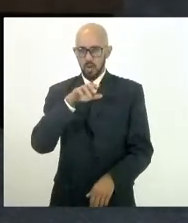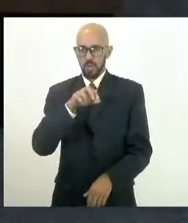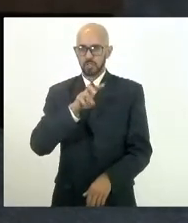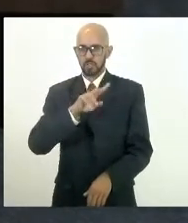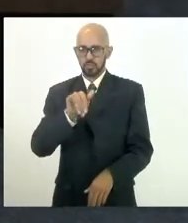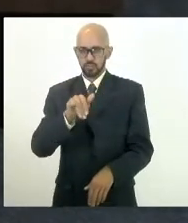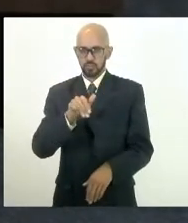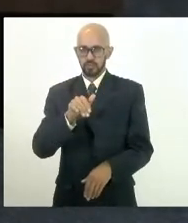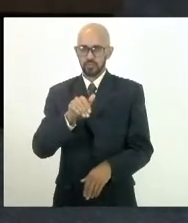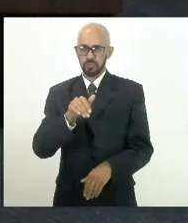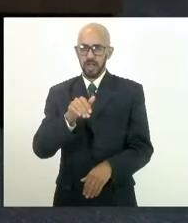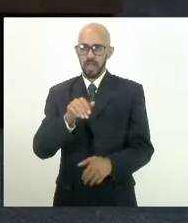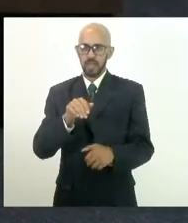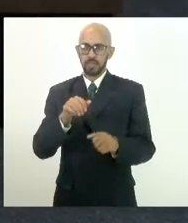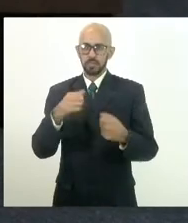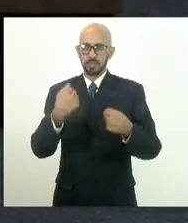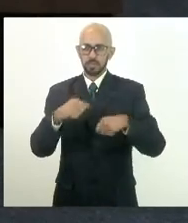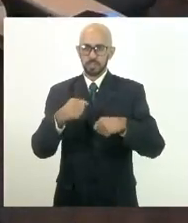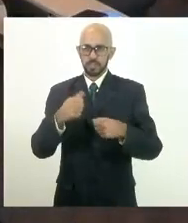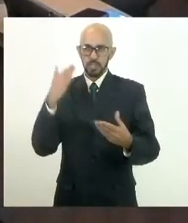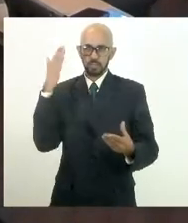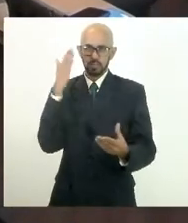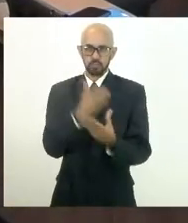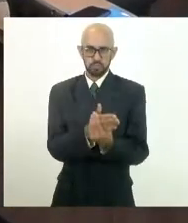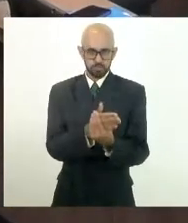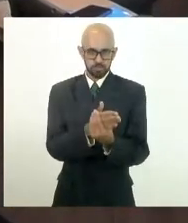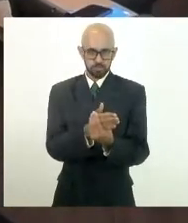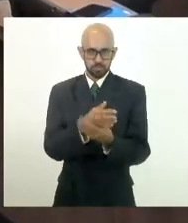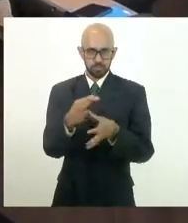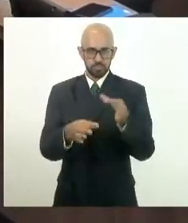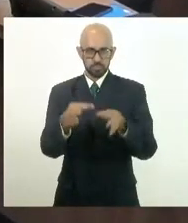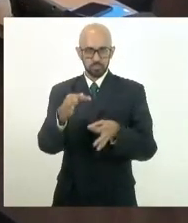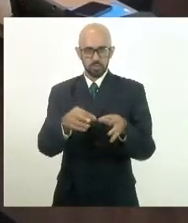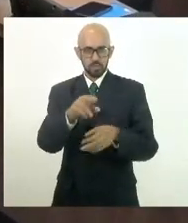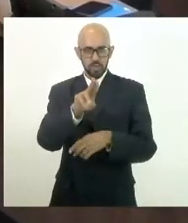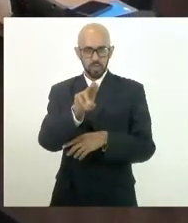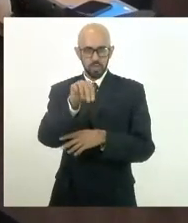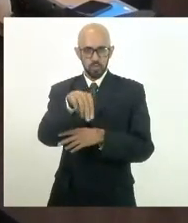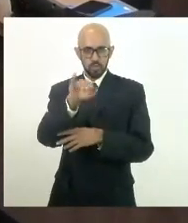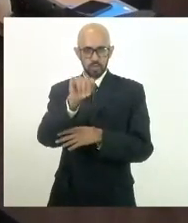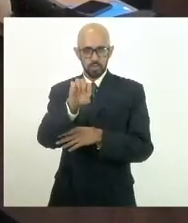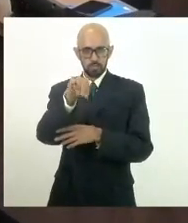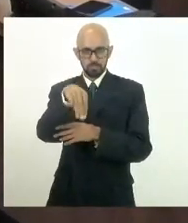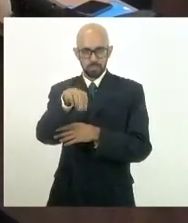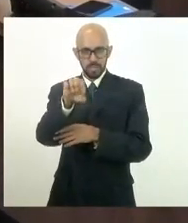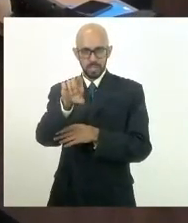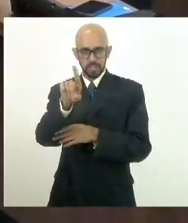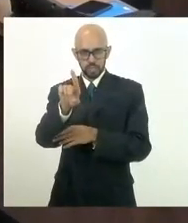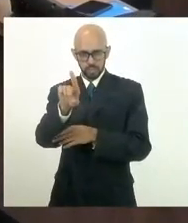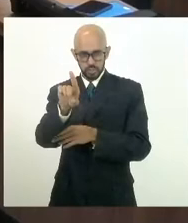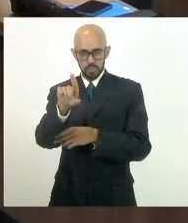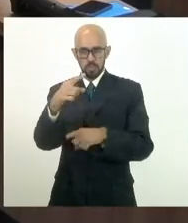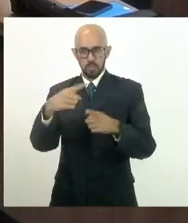entrar com a ação na Justiça à Unimed que de forma